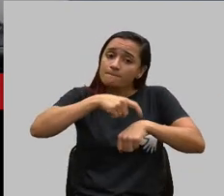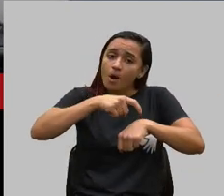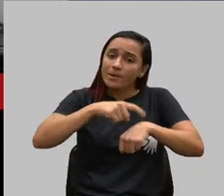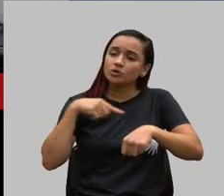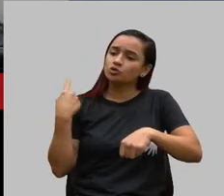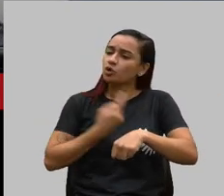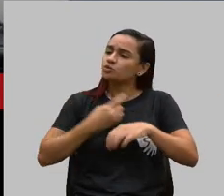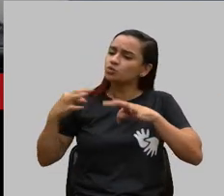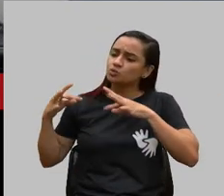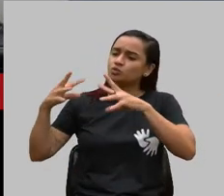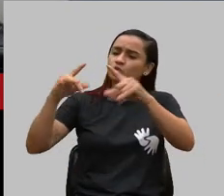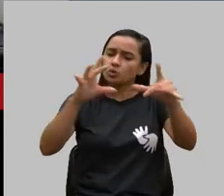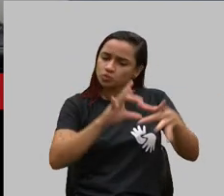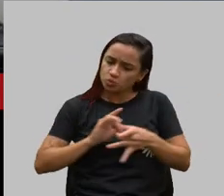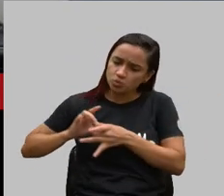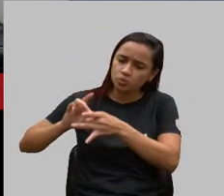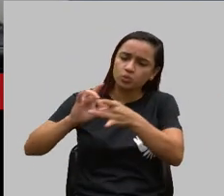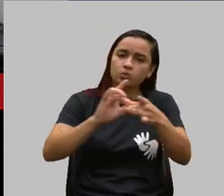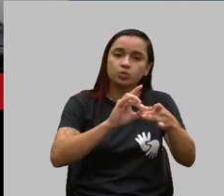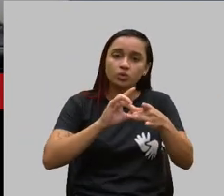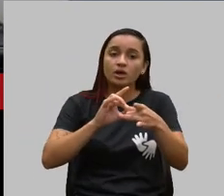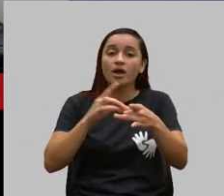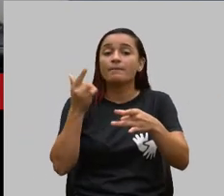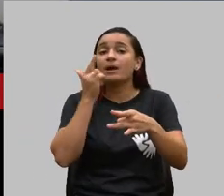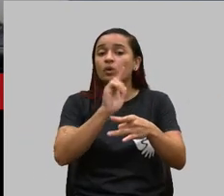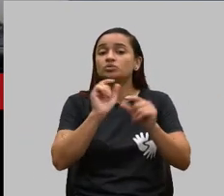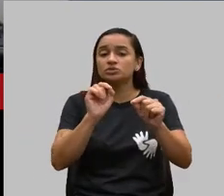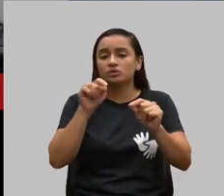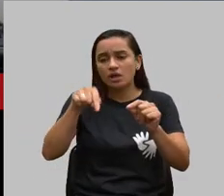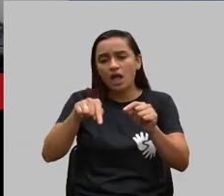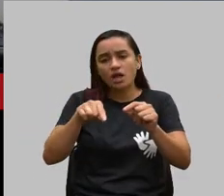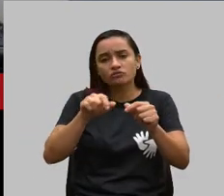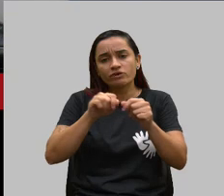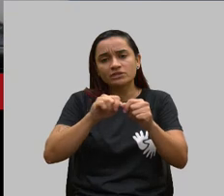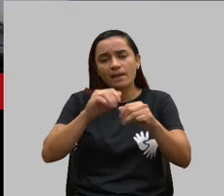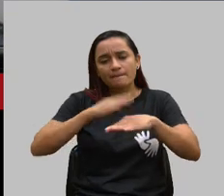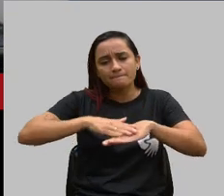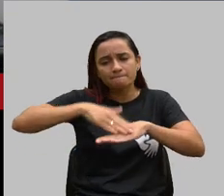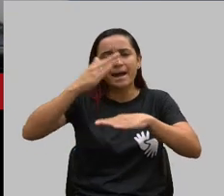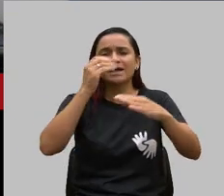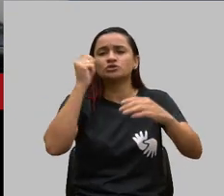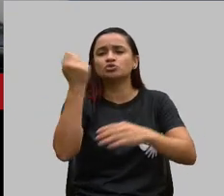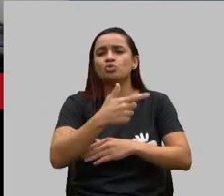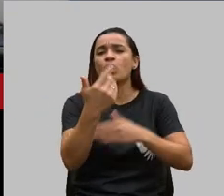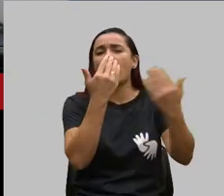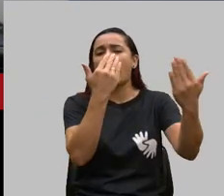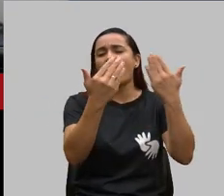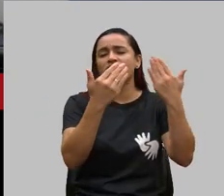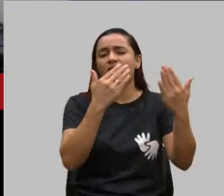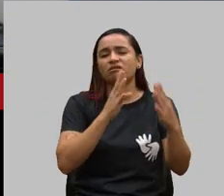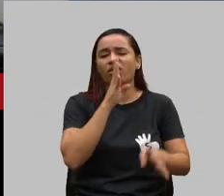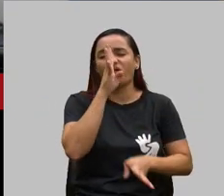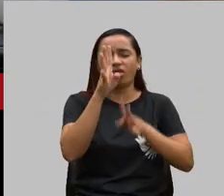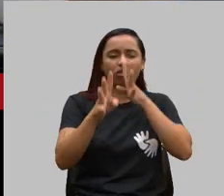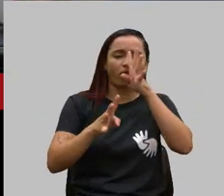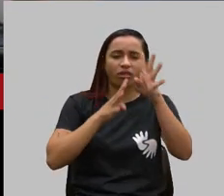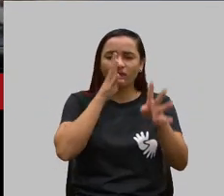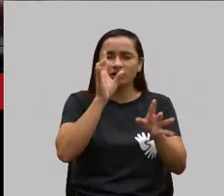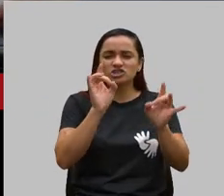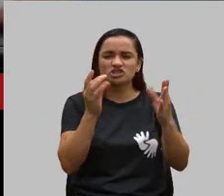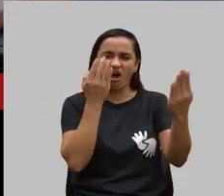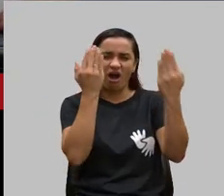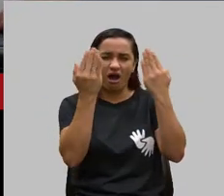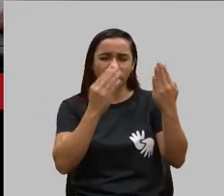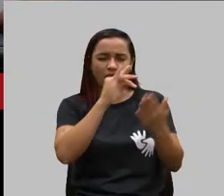fazer com que isso não passe apenas por uma análise fria, uma análise de um contrato que, no meu ponto de vista, é um contrato